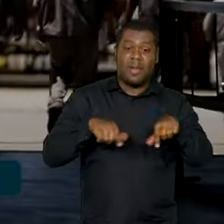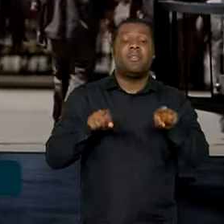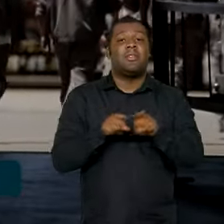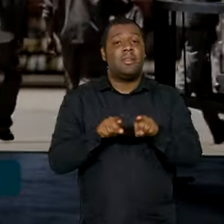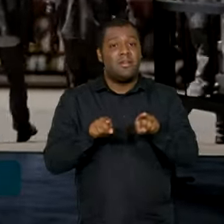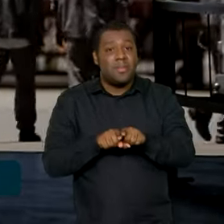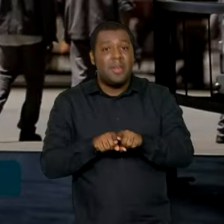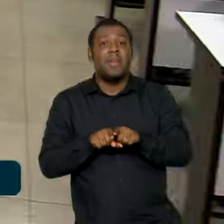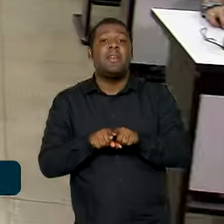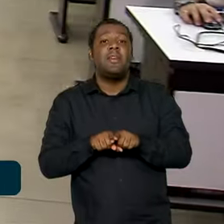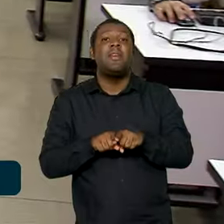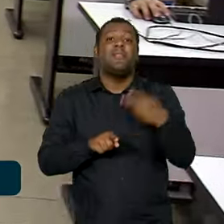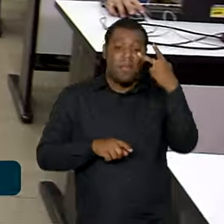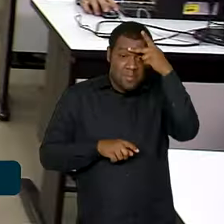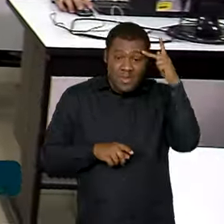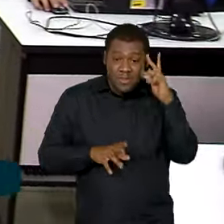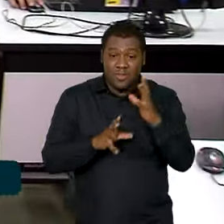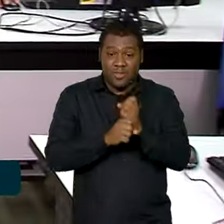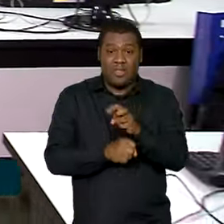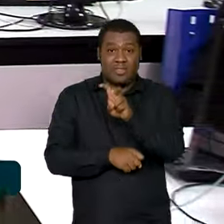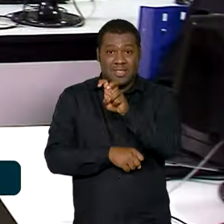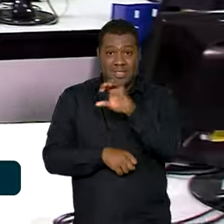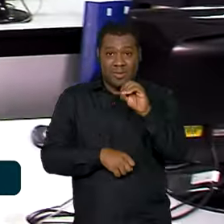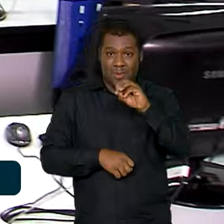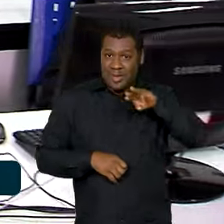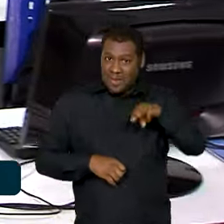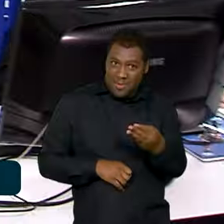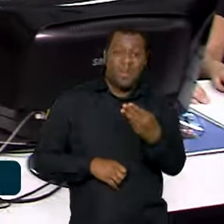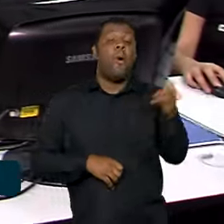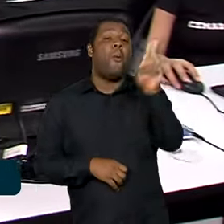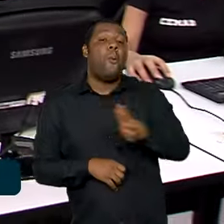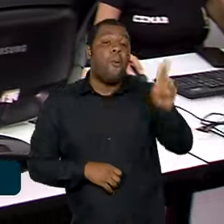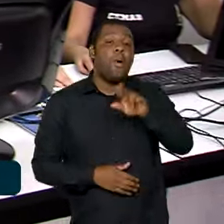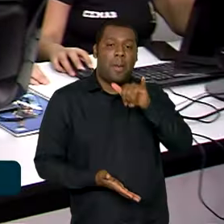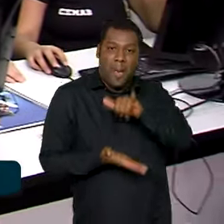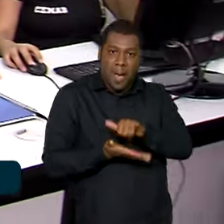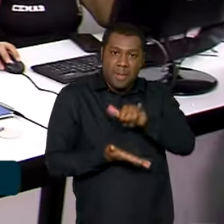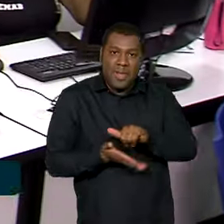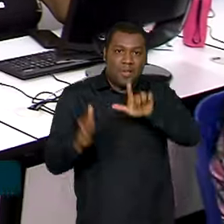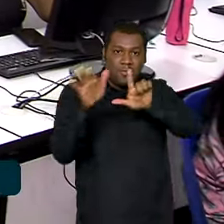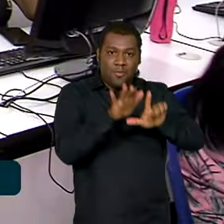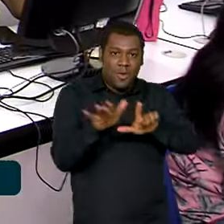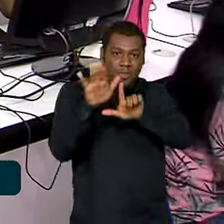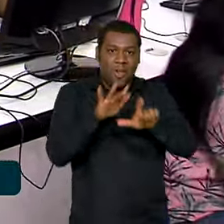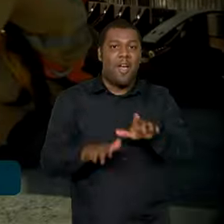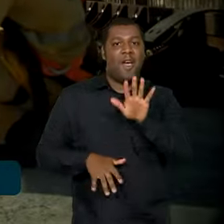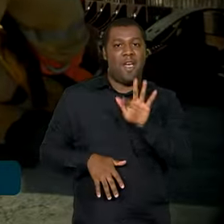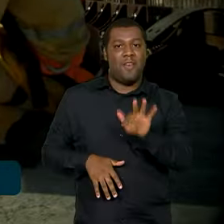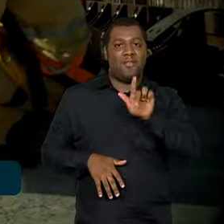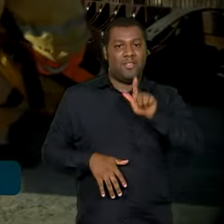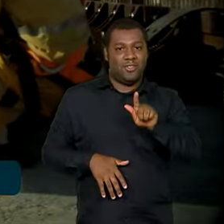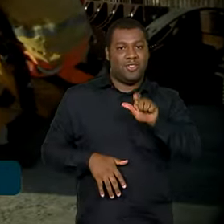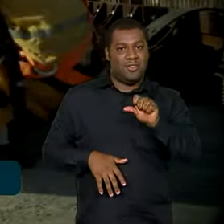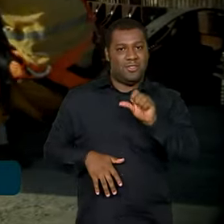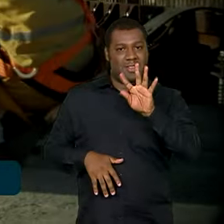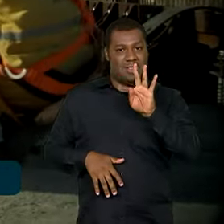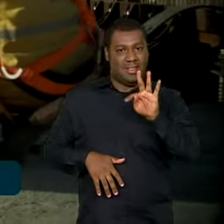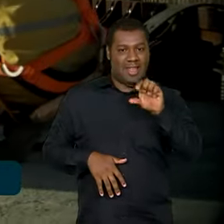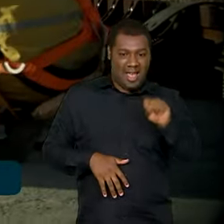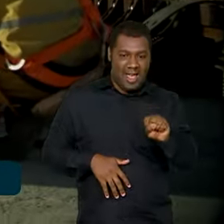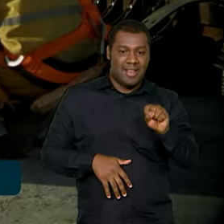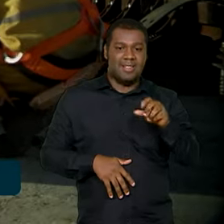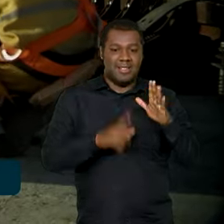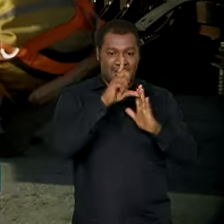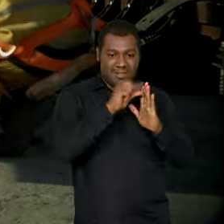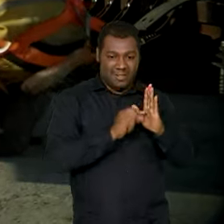milhões de trabalhadores sejam atendidos pela nova plataforma, o FGTS Digital. A partir de 1º